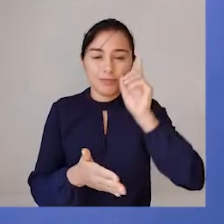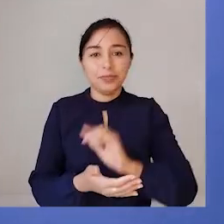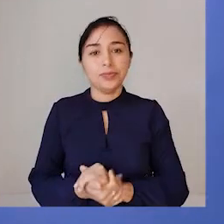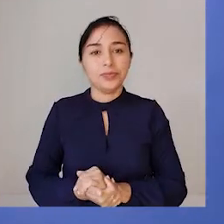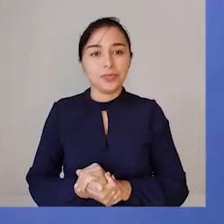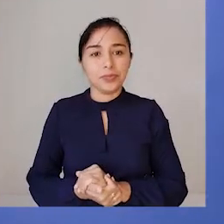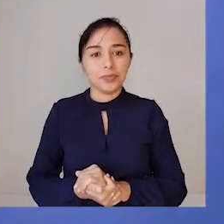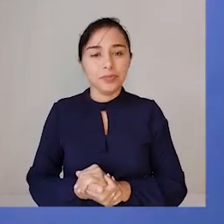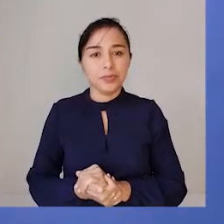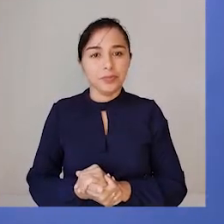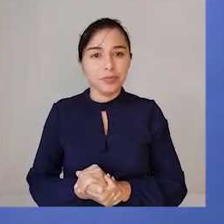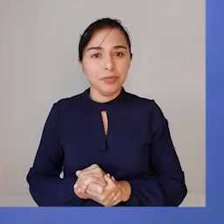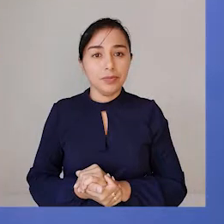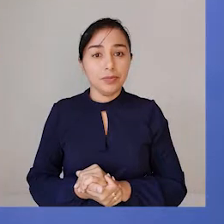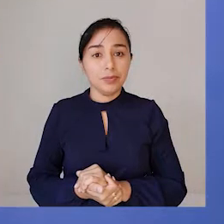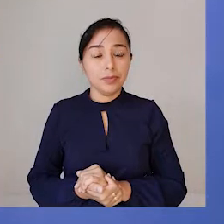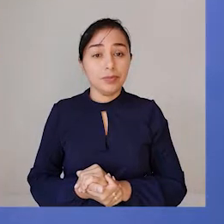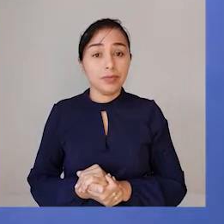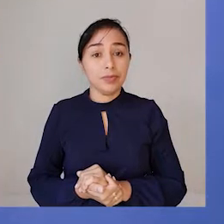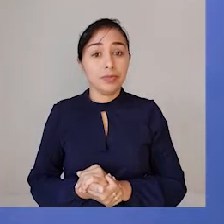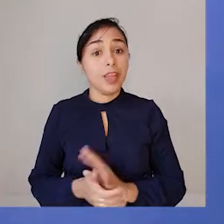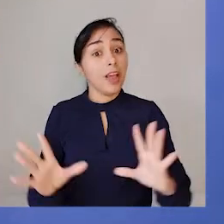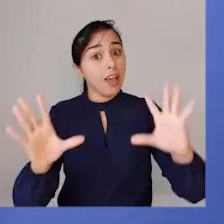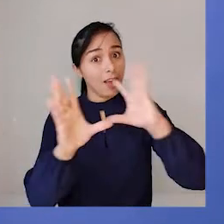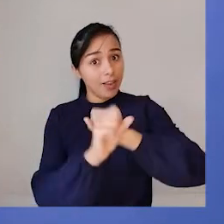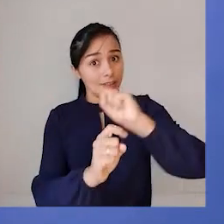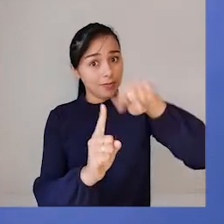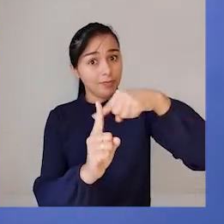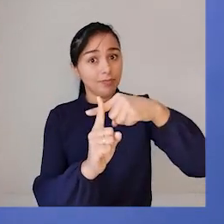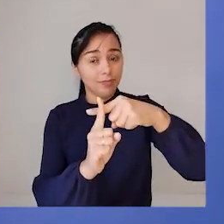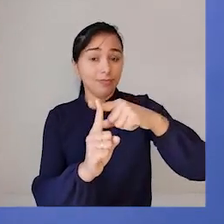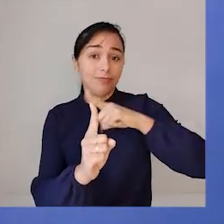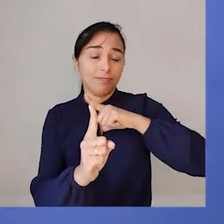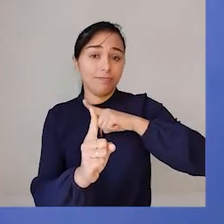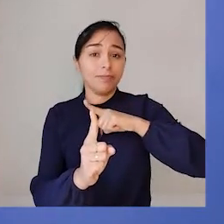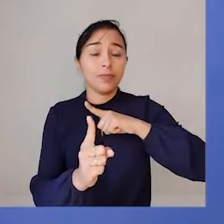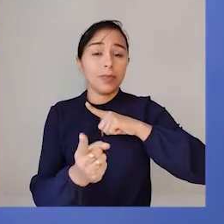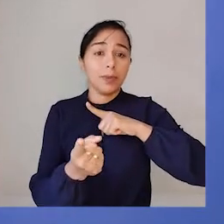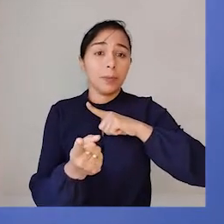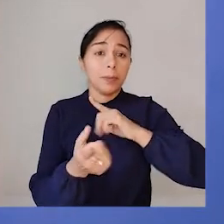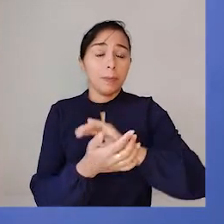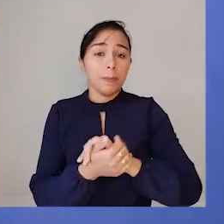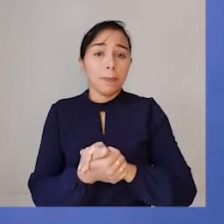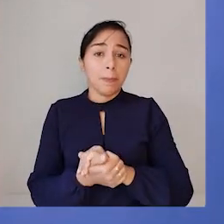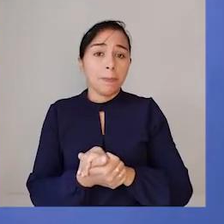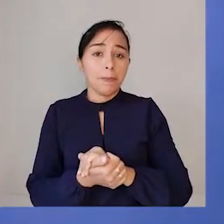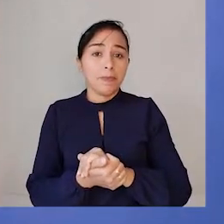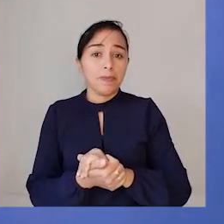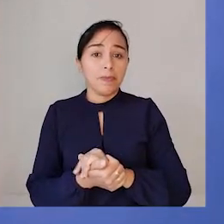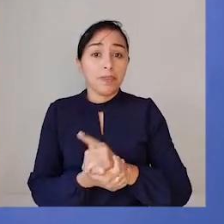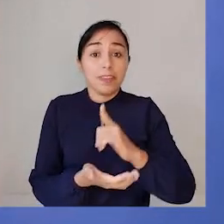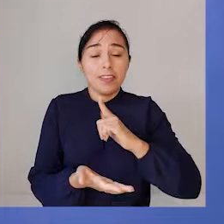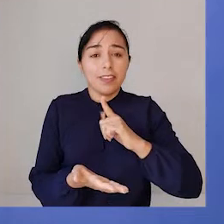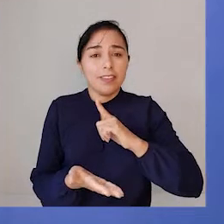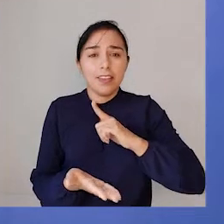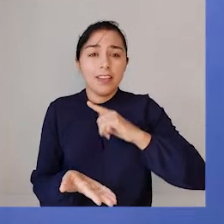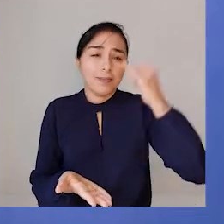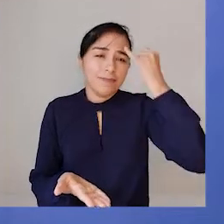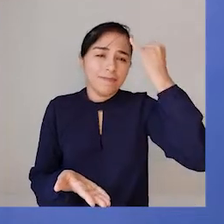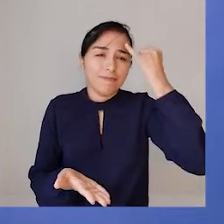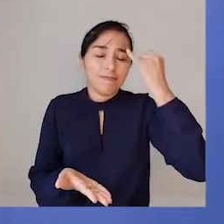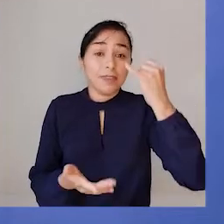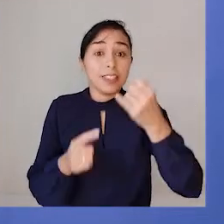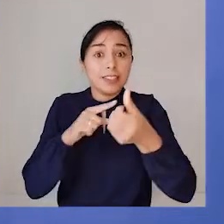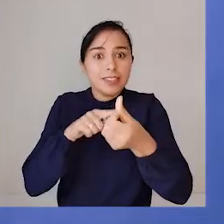A adição ela traz uma ideia, nós podemos apresentar aqui na verdade seis ideias que a